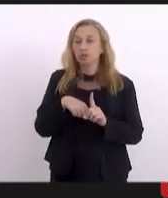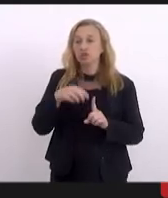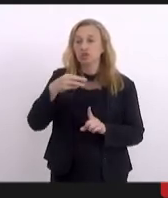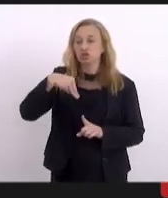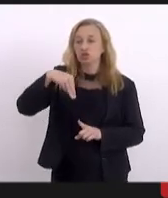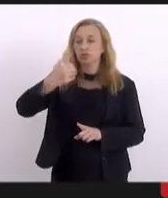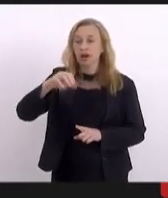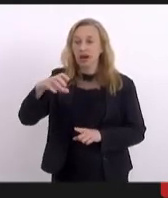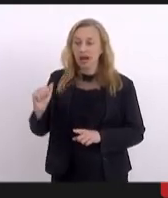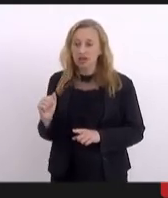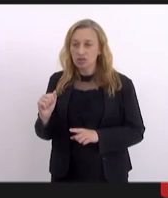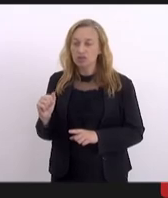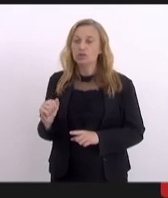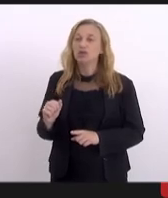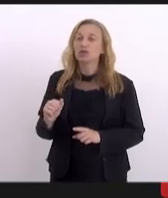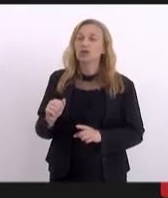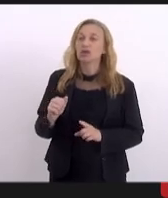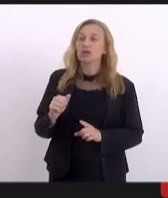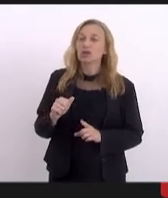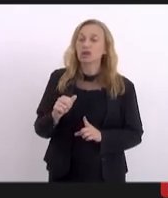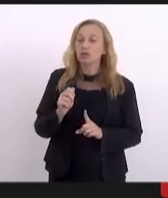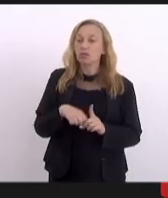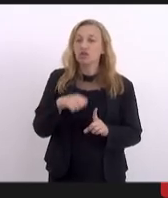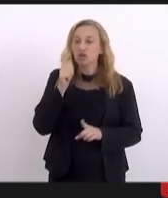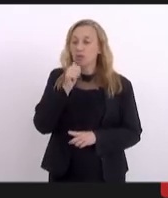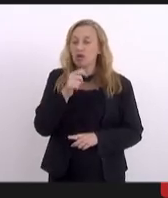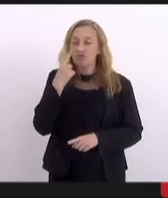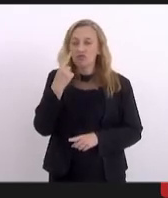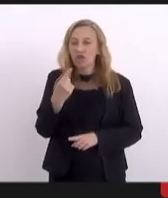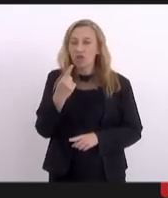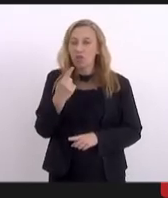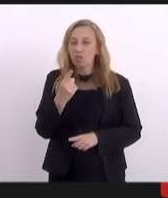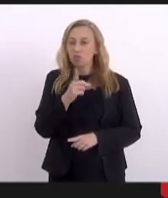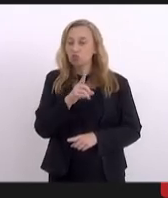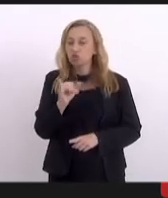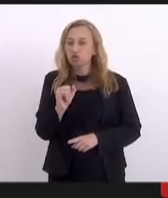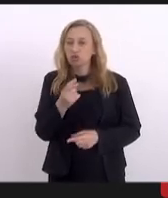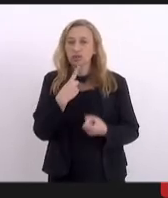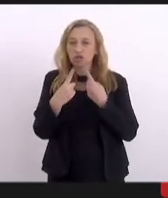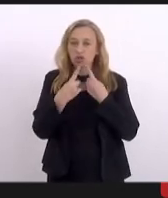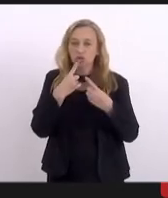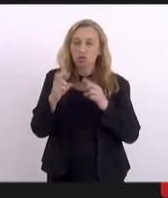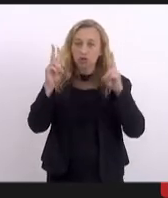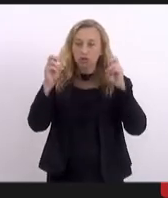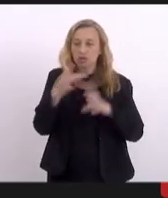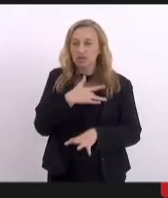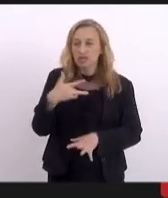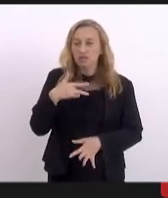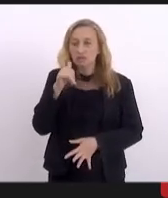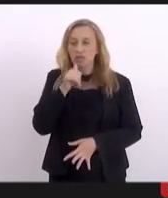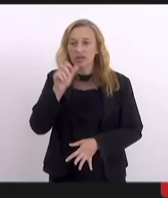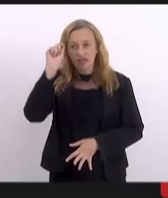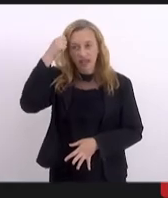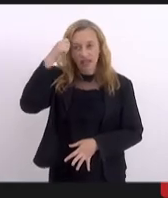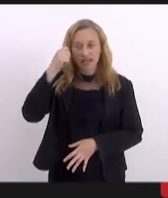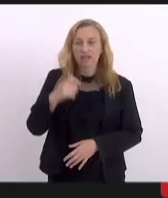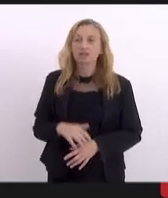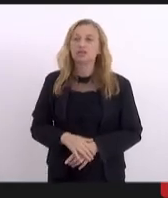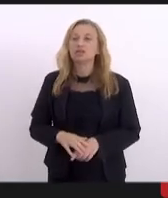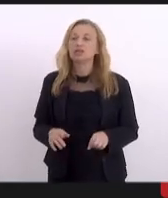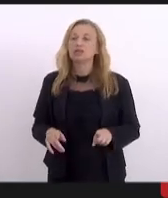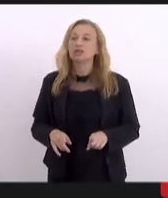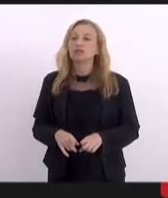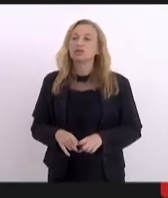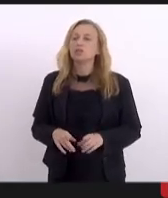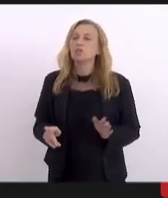dentro do mês ver uma data para a gente discutir a questão da saúde da mulher negra. E tem um